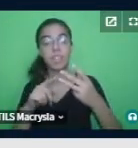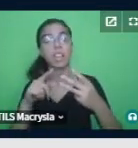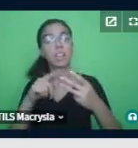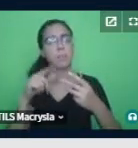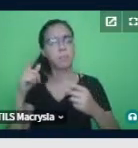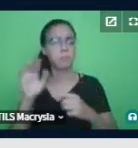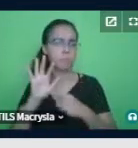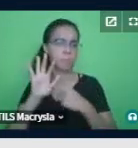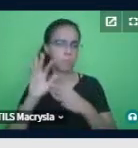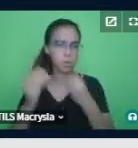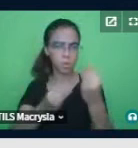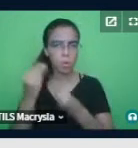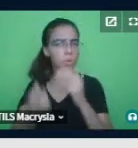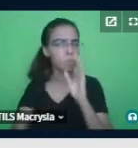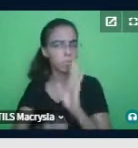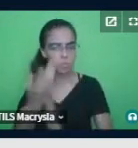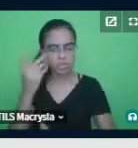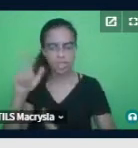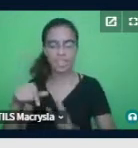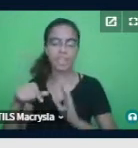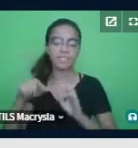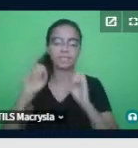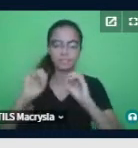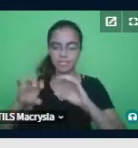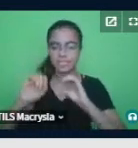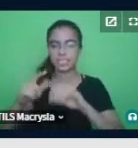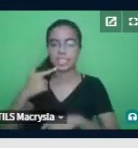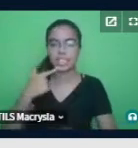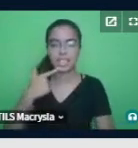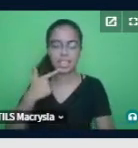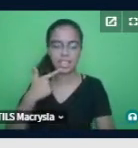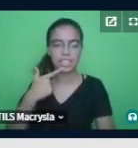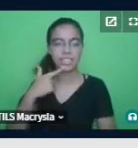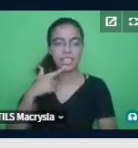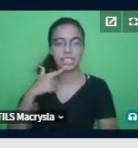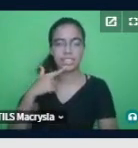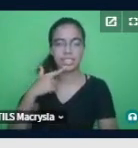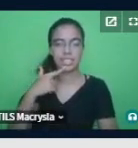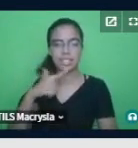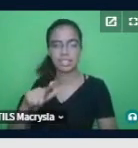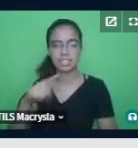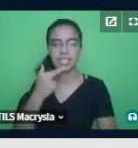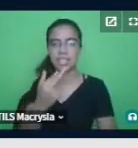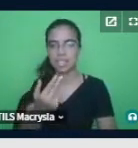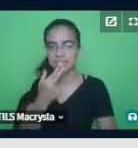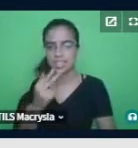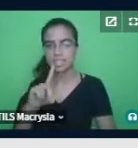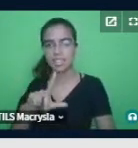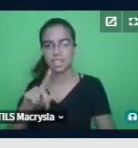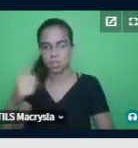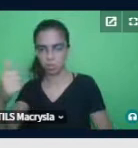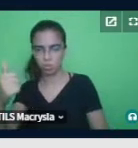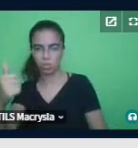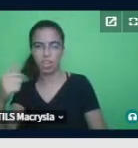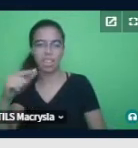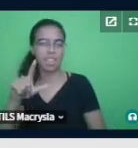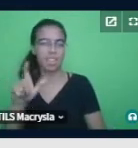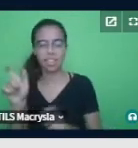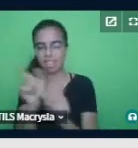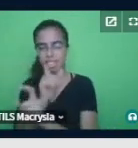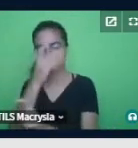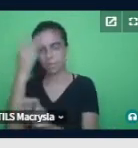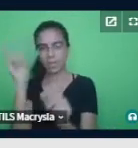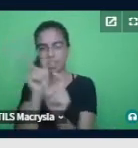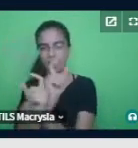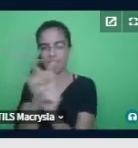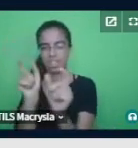no ensino de língua inglesa como L1 para aprendizes disléxicos, é uma abordagem que leva em consideração